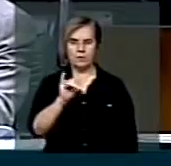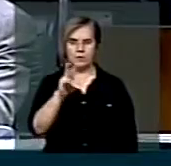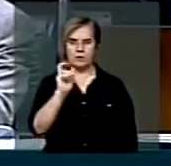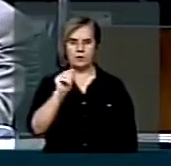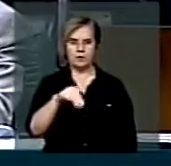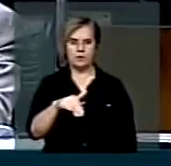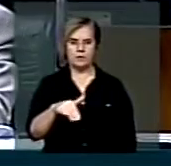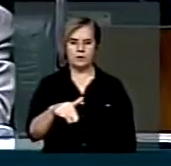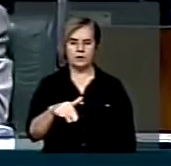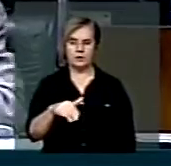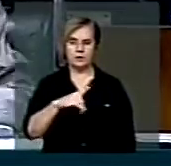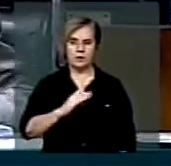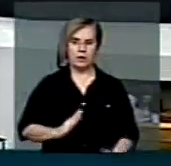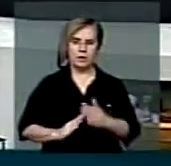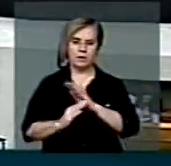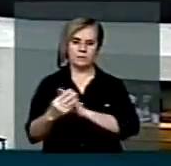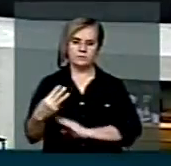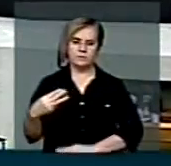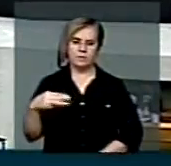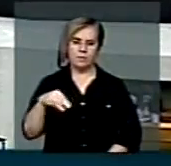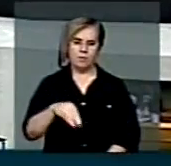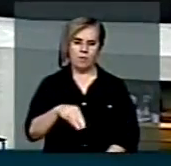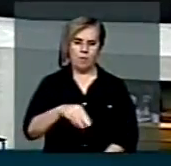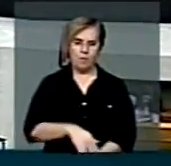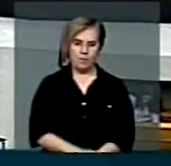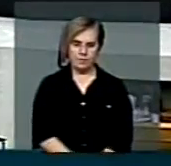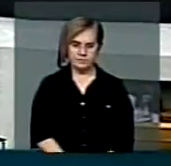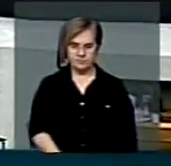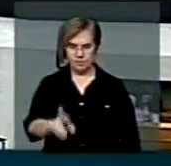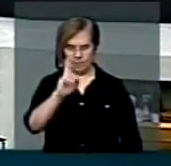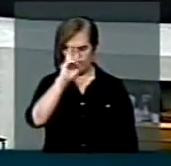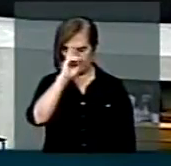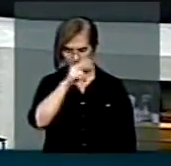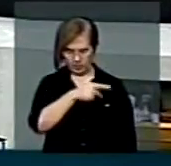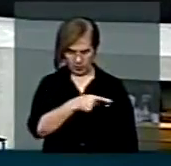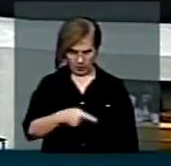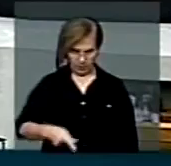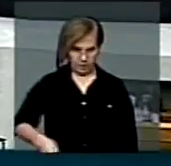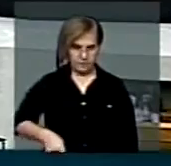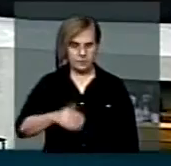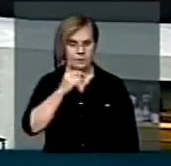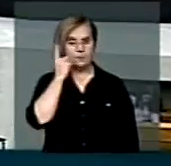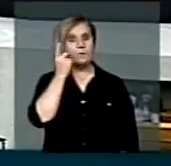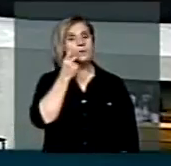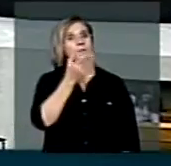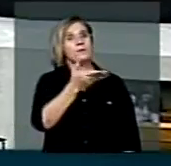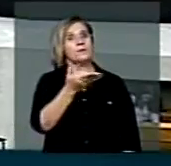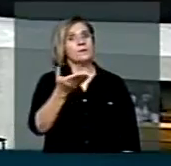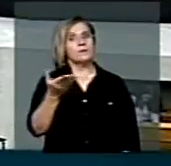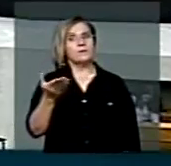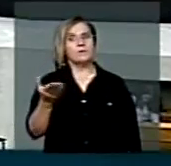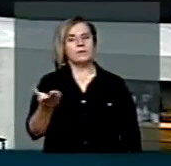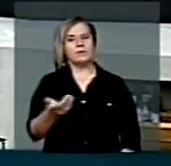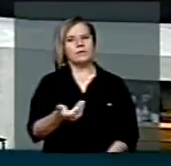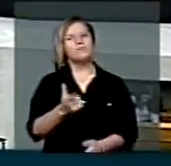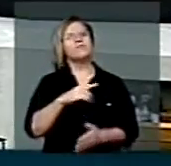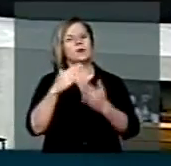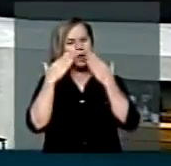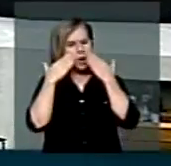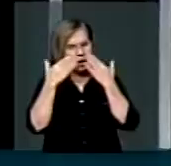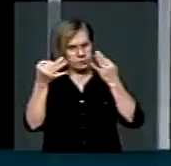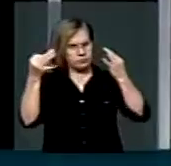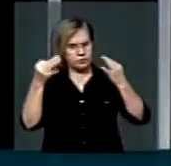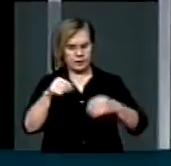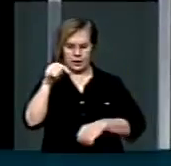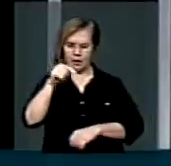Ivan Valente, V. Exª tem até 3 minutos. Sr. Presidente, Srs. Deputados, nós temos sido testemunha aqui